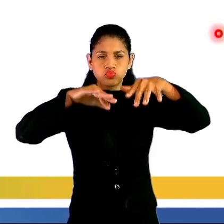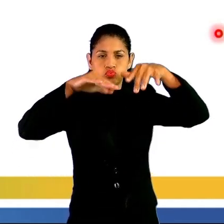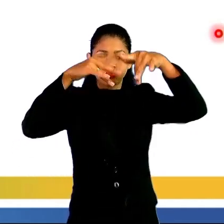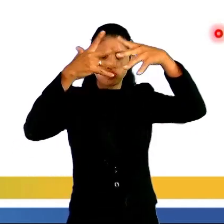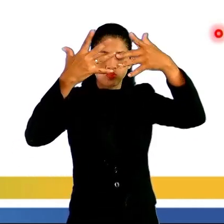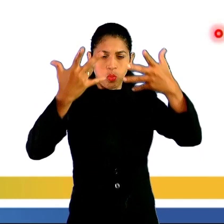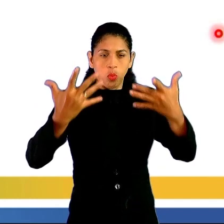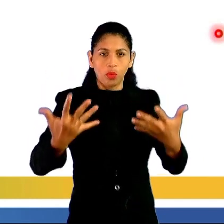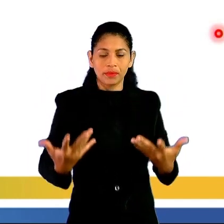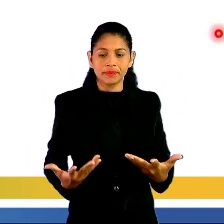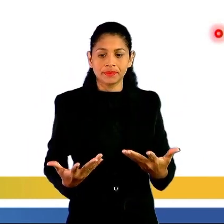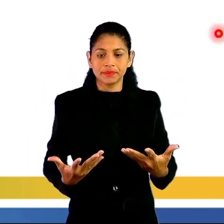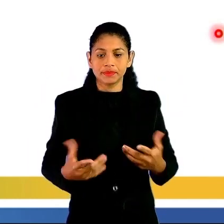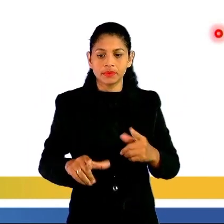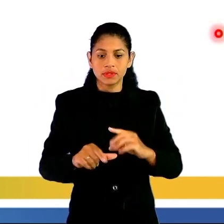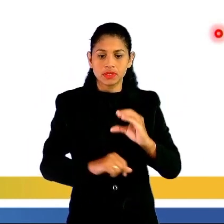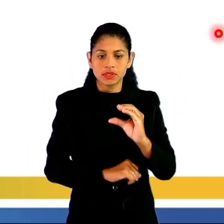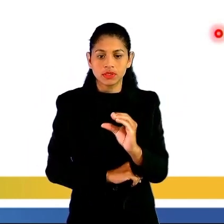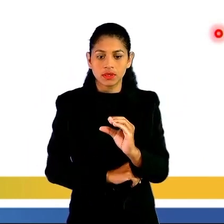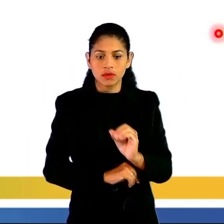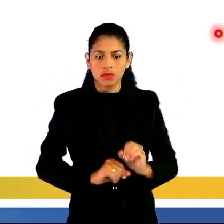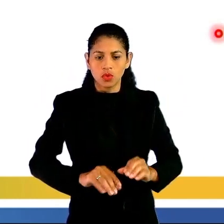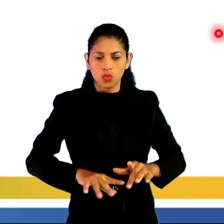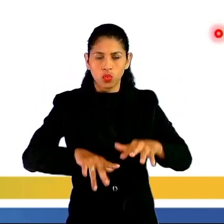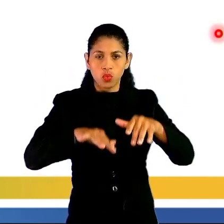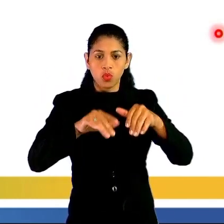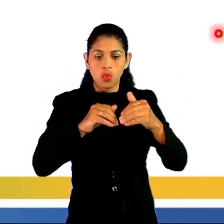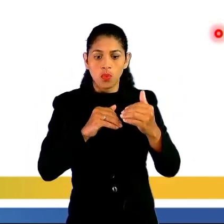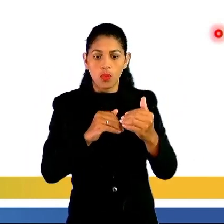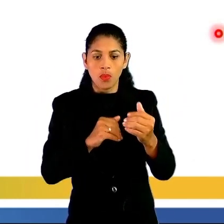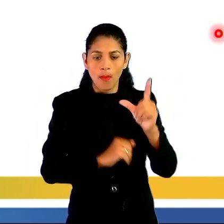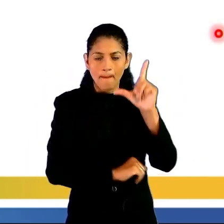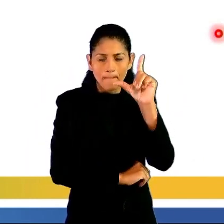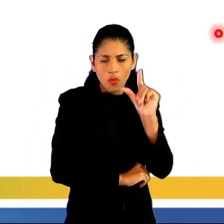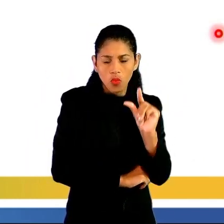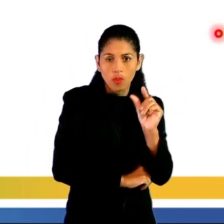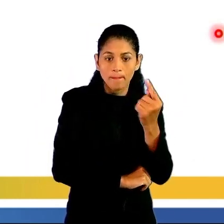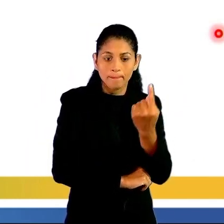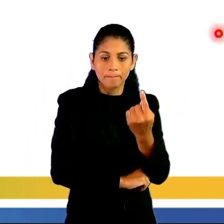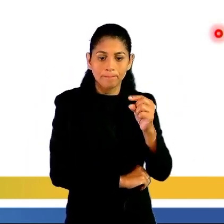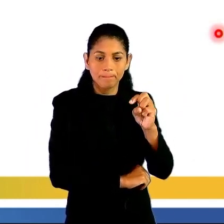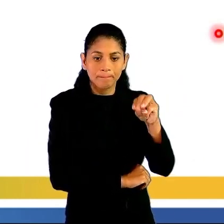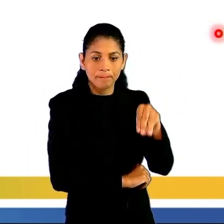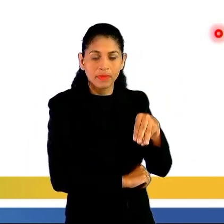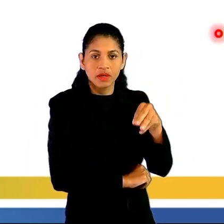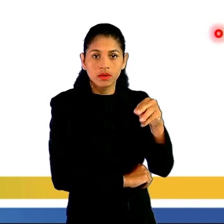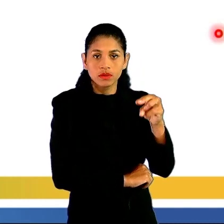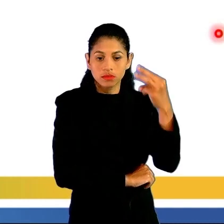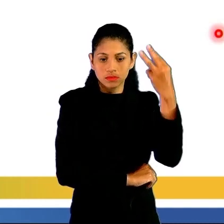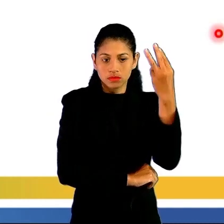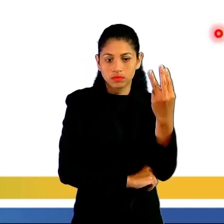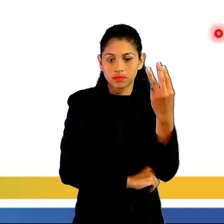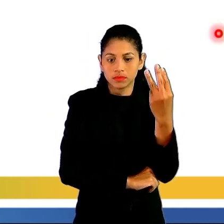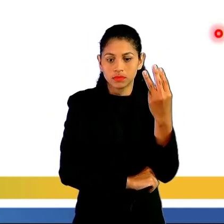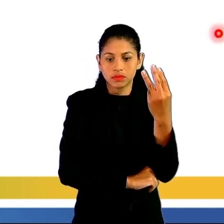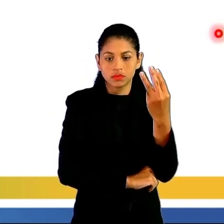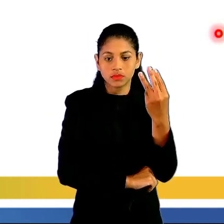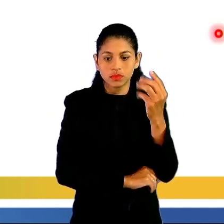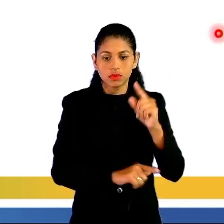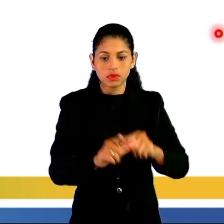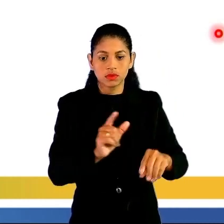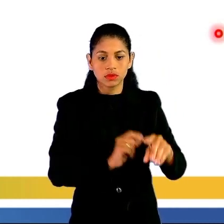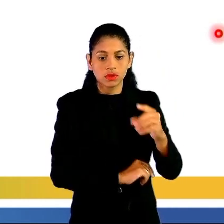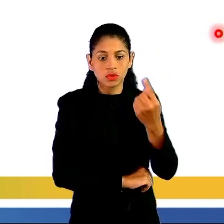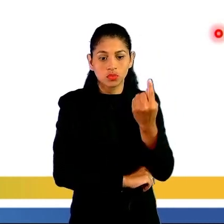Alternativa D, transbordará mais de 1 metro cúbico de água, mas menos de 4 metros